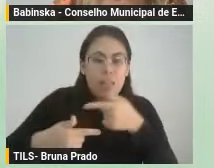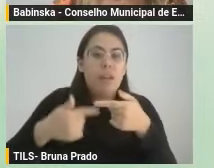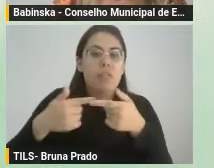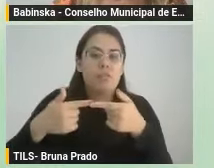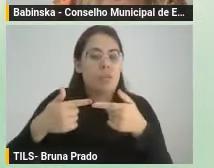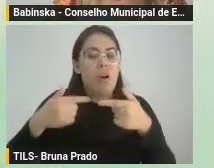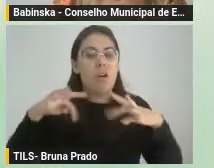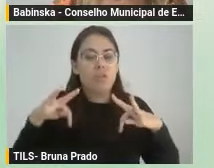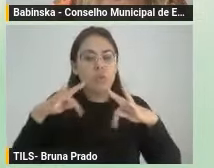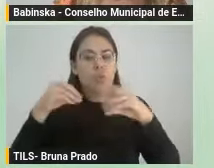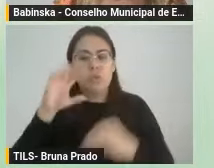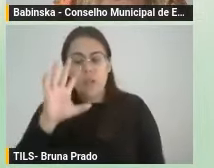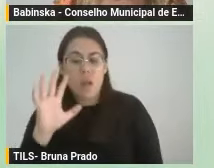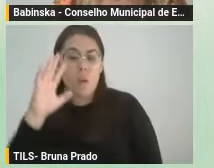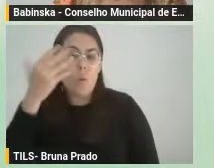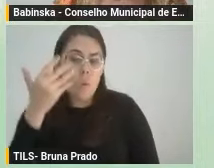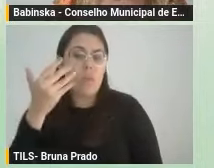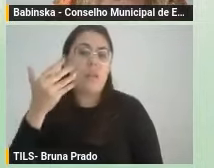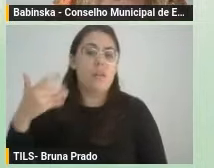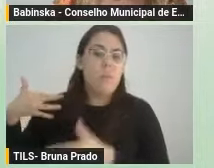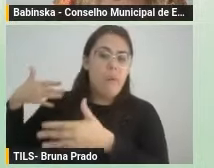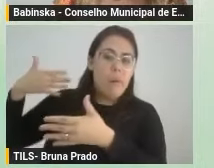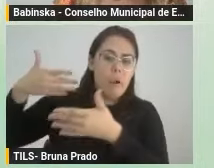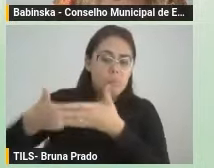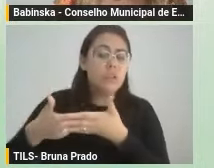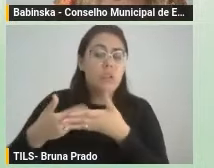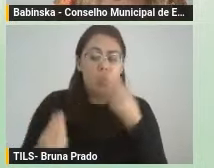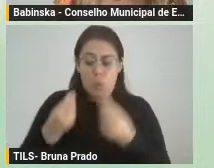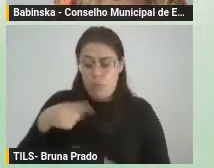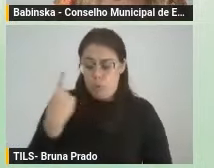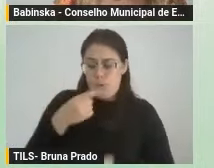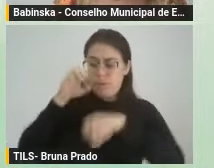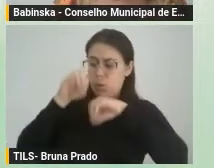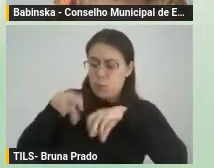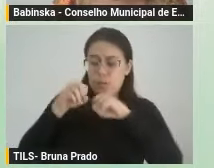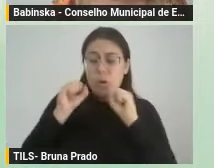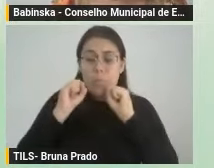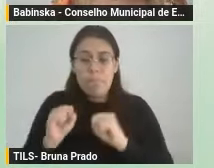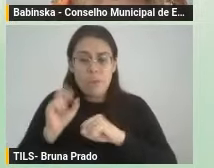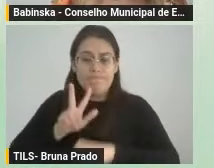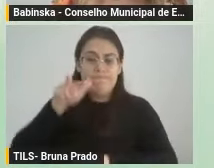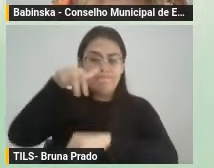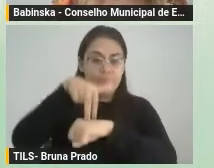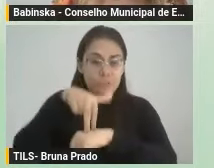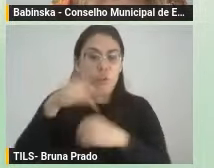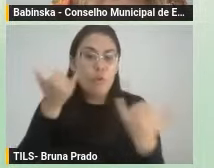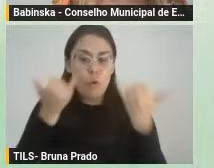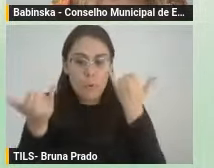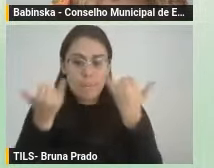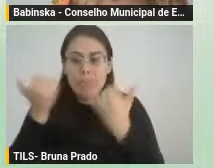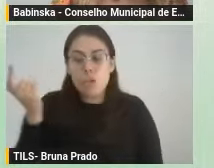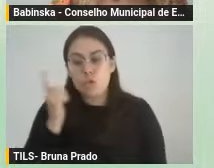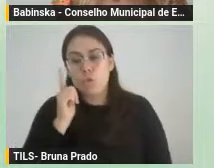né, ajudar a educação também a se posicionar e a construir mais trilhas formativas para que os nossos